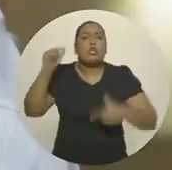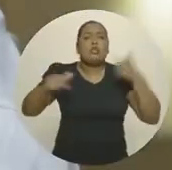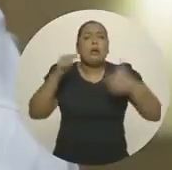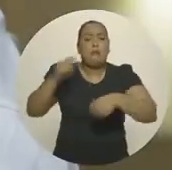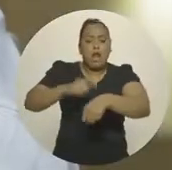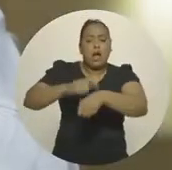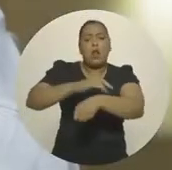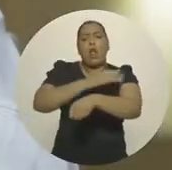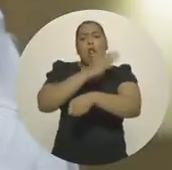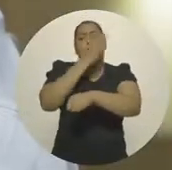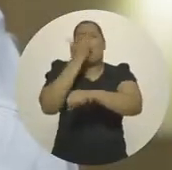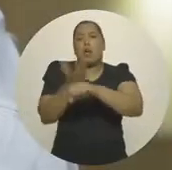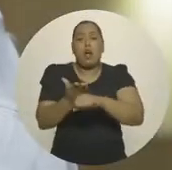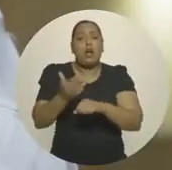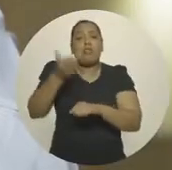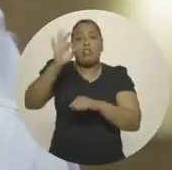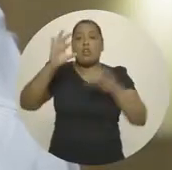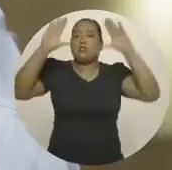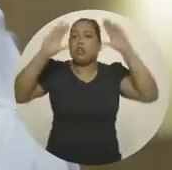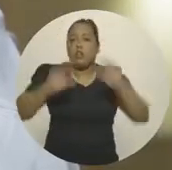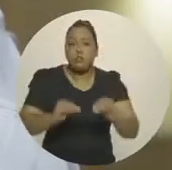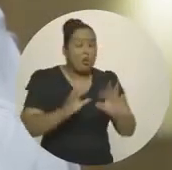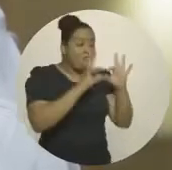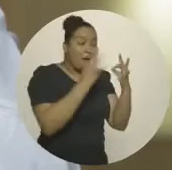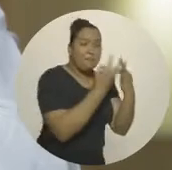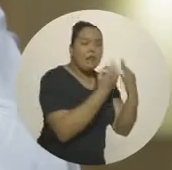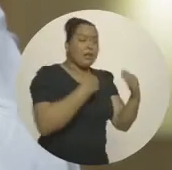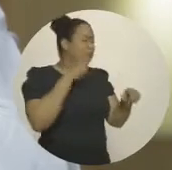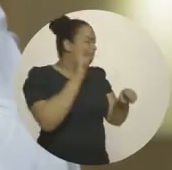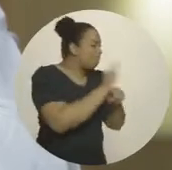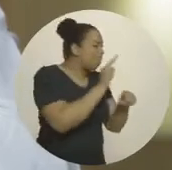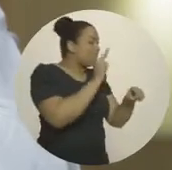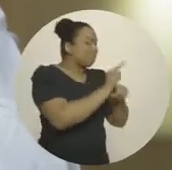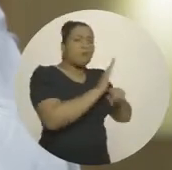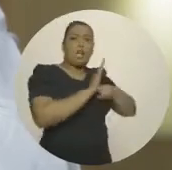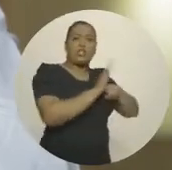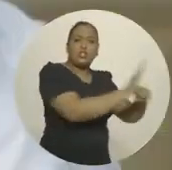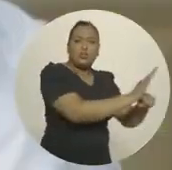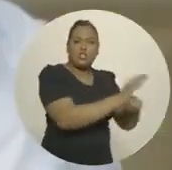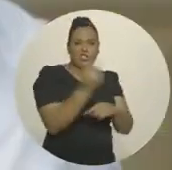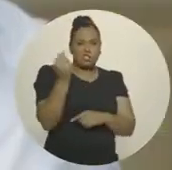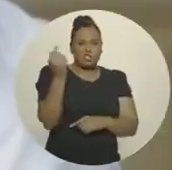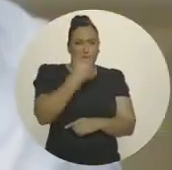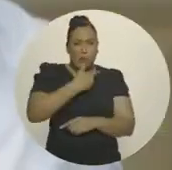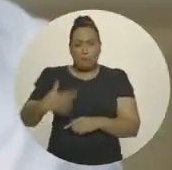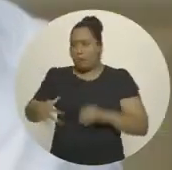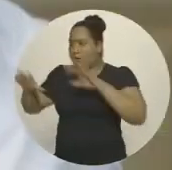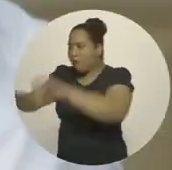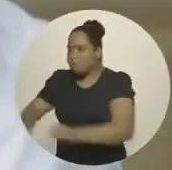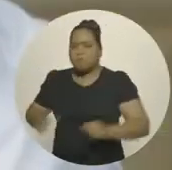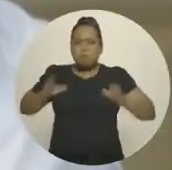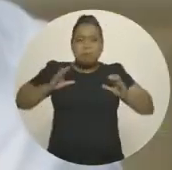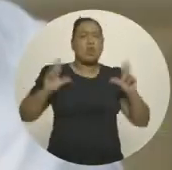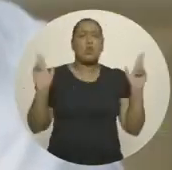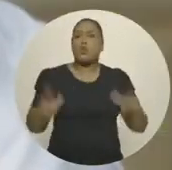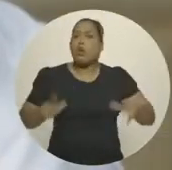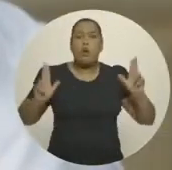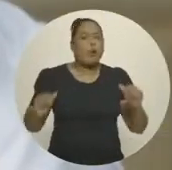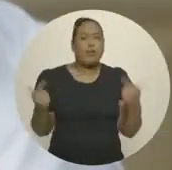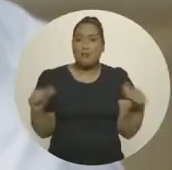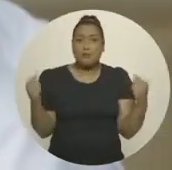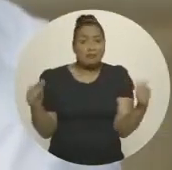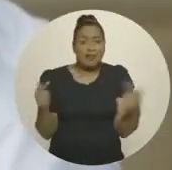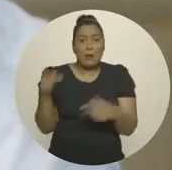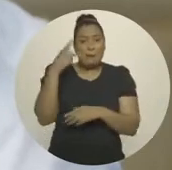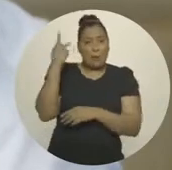diariamente até as 10 da noite para sustentar com dignidade a minha família. Não enriqueci com dinheiro público.